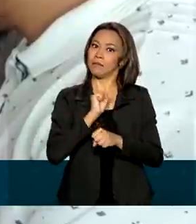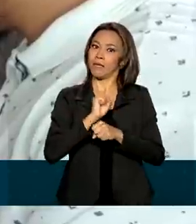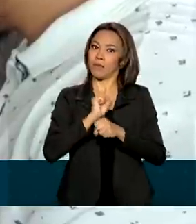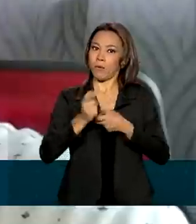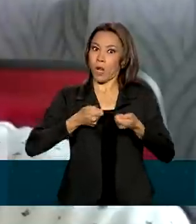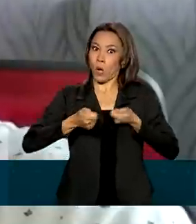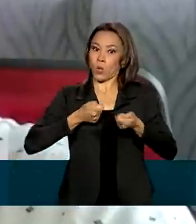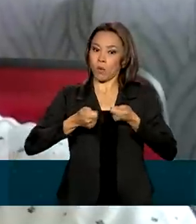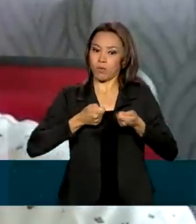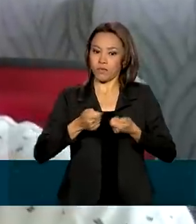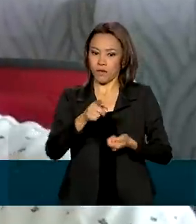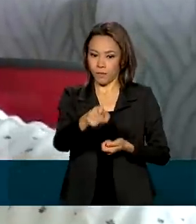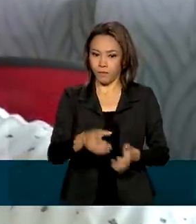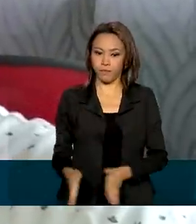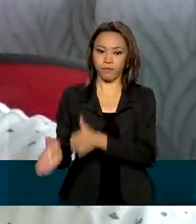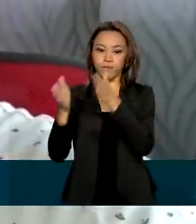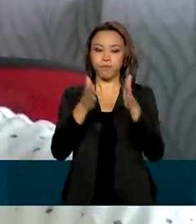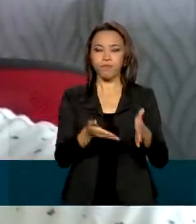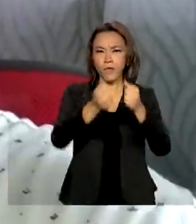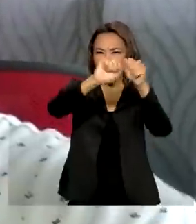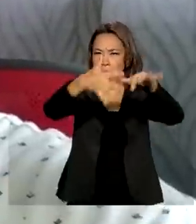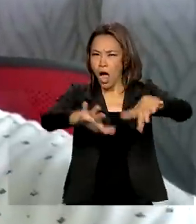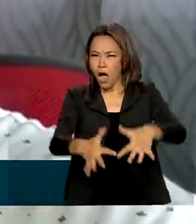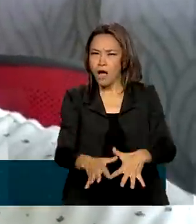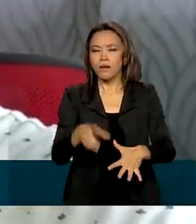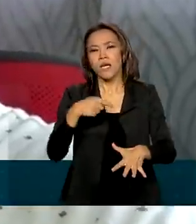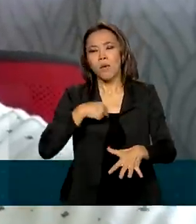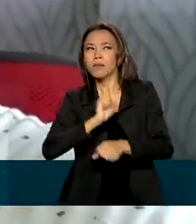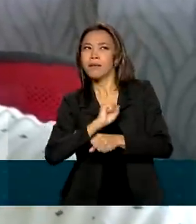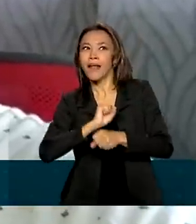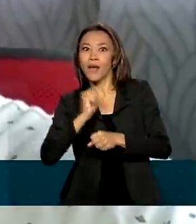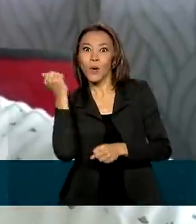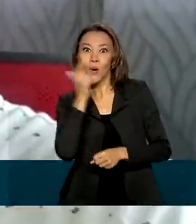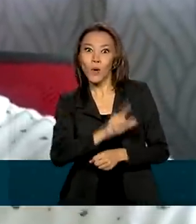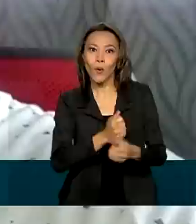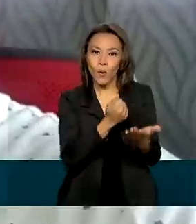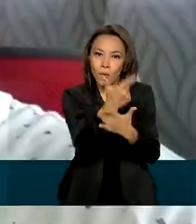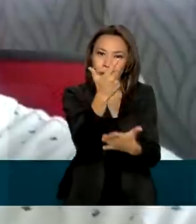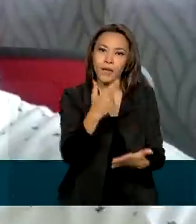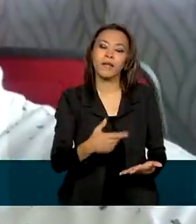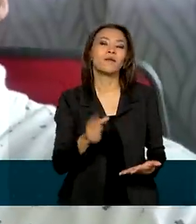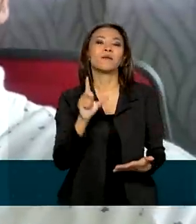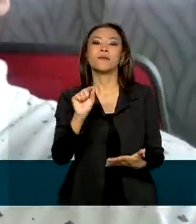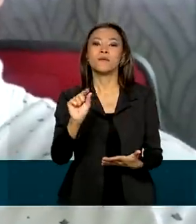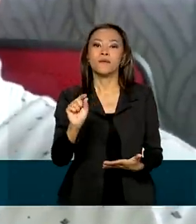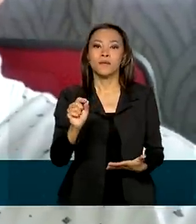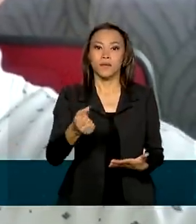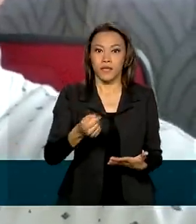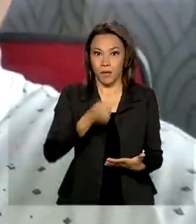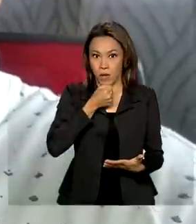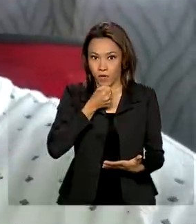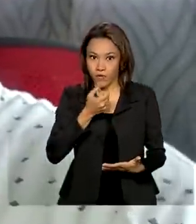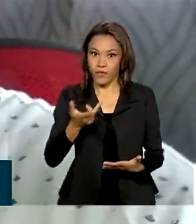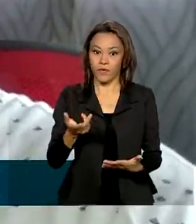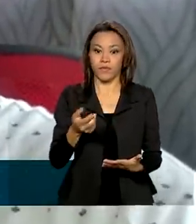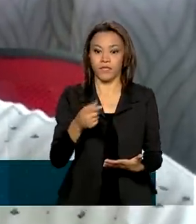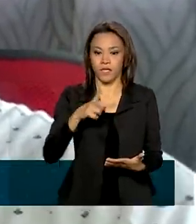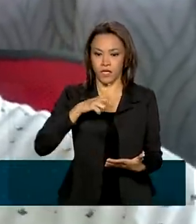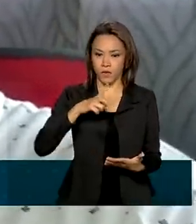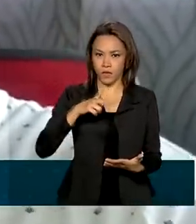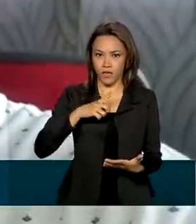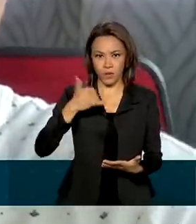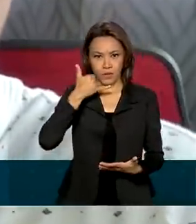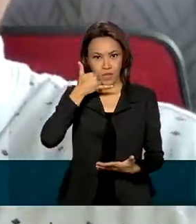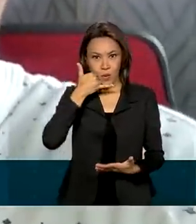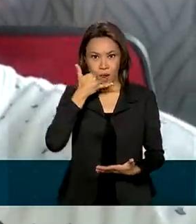economizar. No momento da Black Friday, aproveitei o momento e acabei comprando um microfone para poder usar as aulas, pois meu microfone que eu tenho